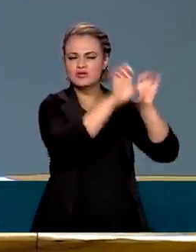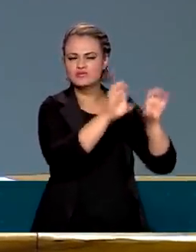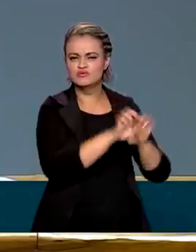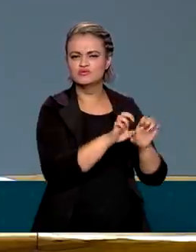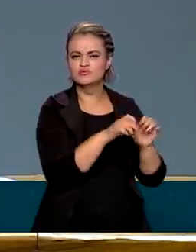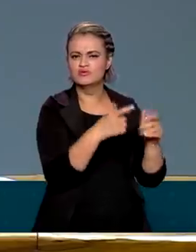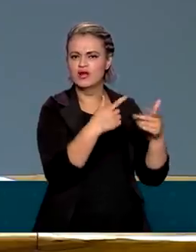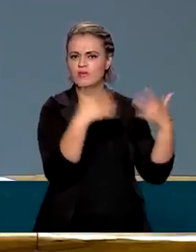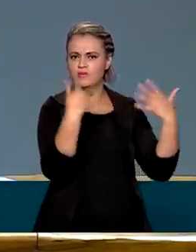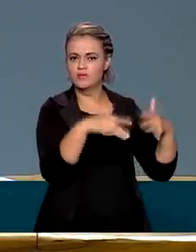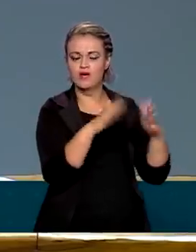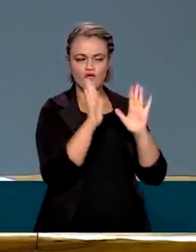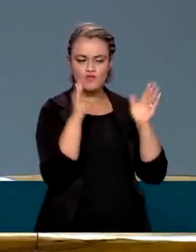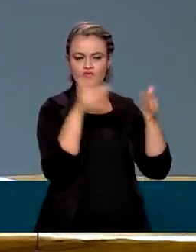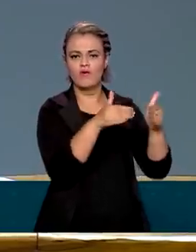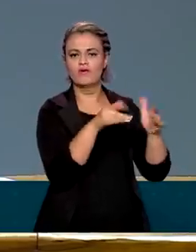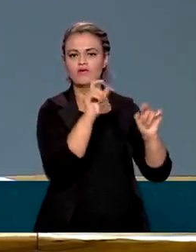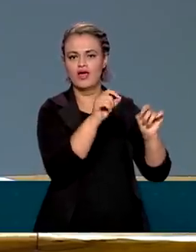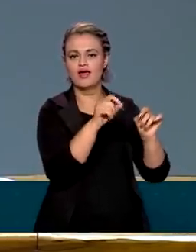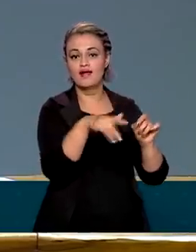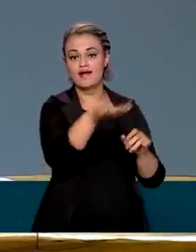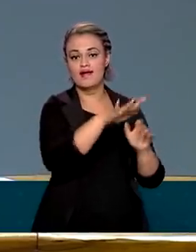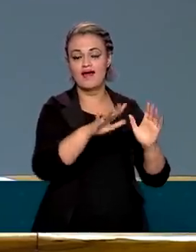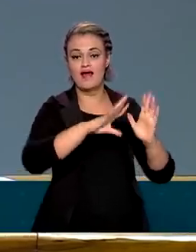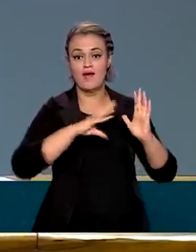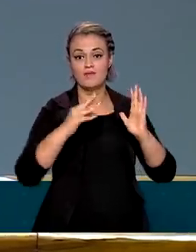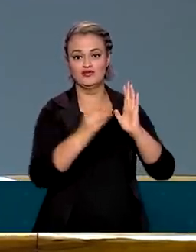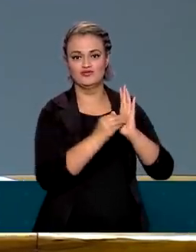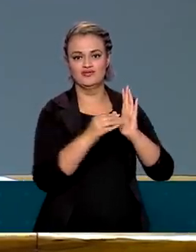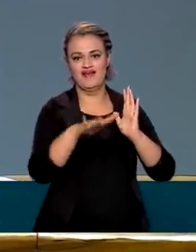transnacional, com foco também na região amazônica.